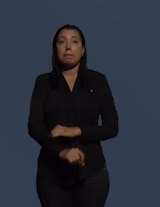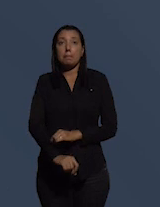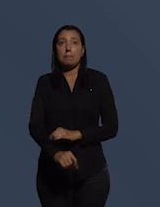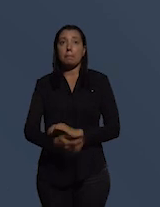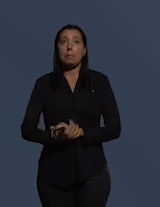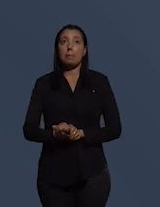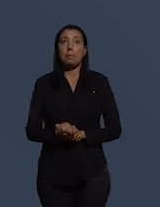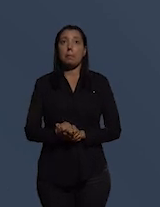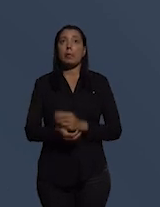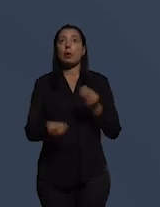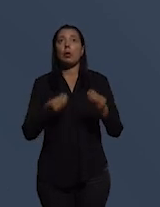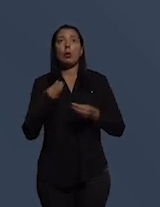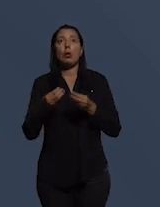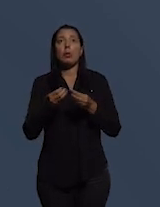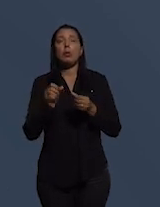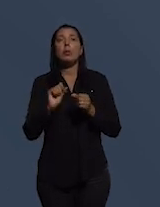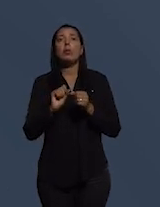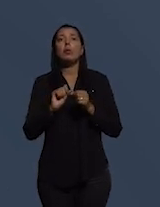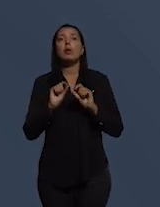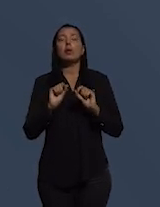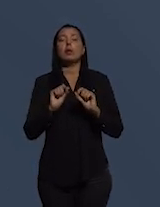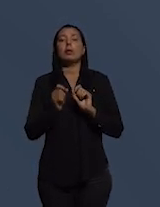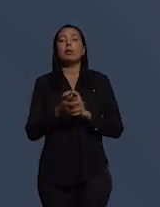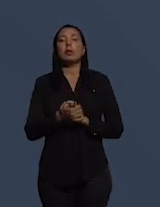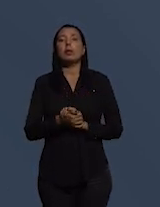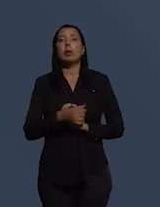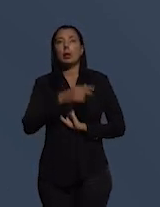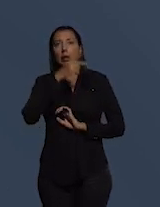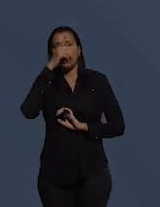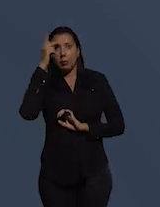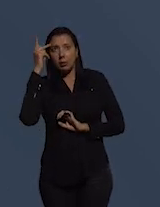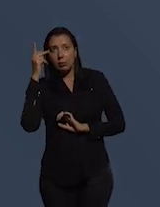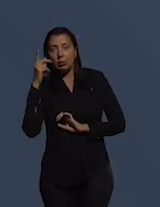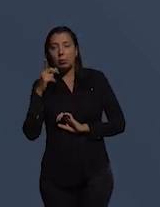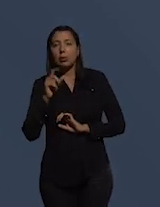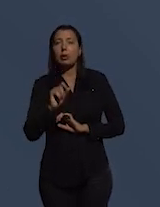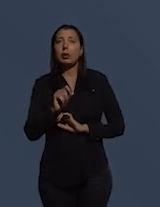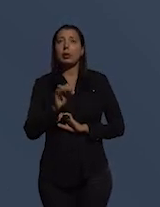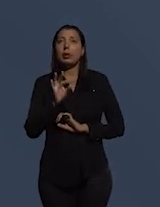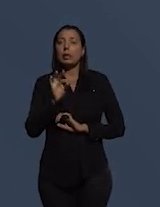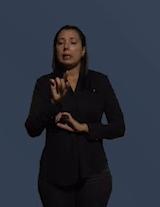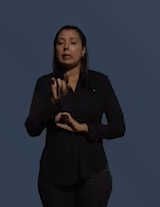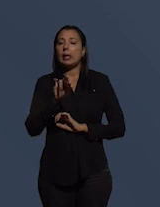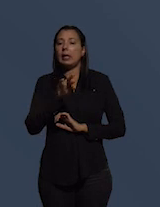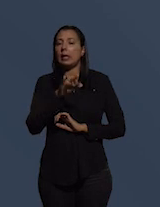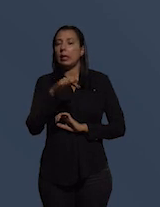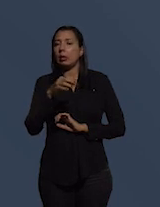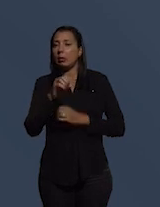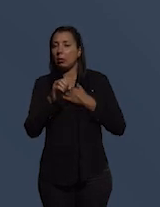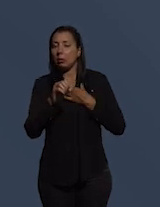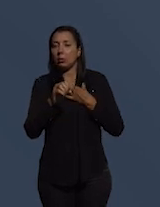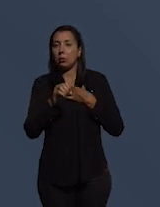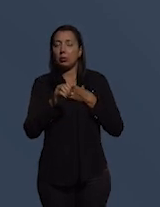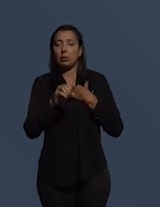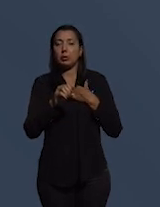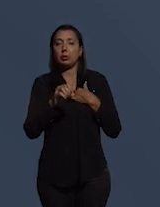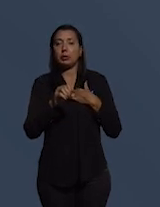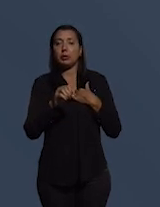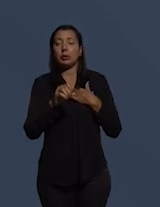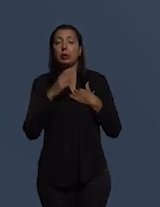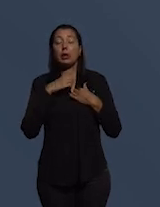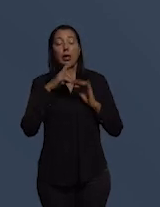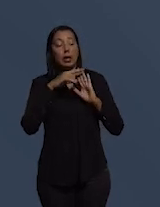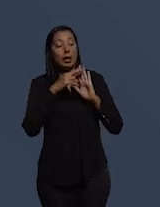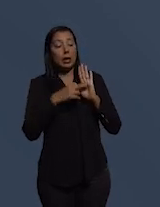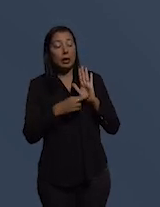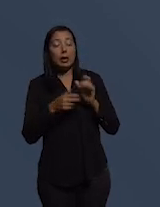de como isso é feito e as pessoas que são os stakeholders são as pessoas que estão sujeitas às regras é